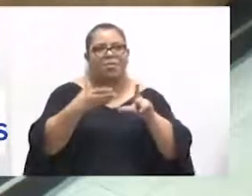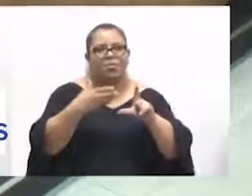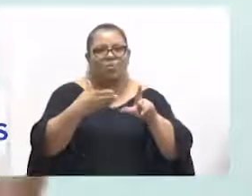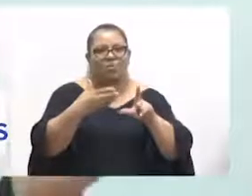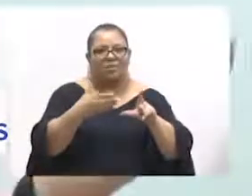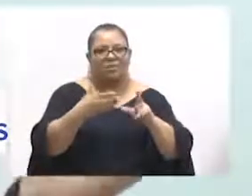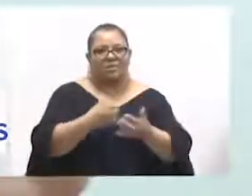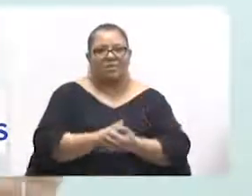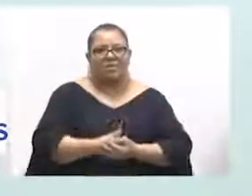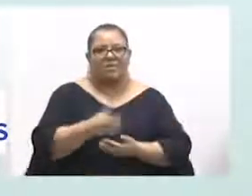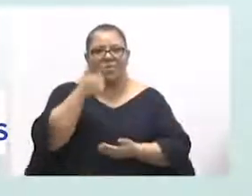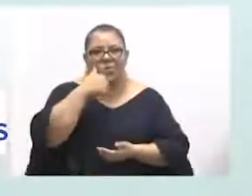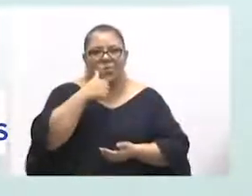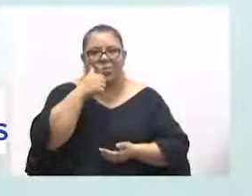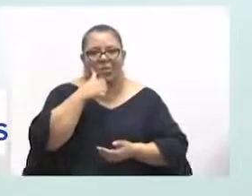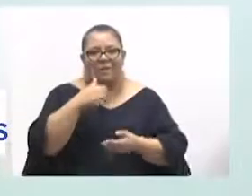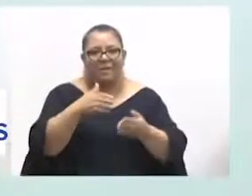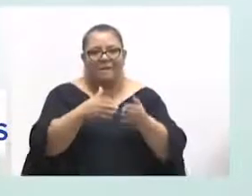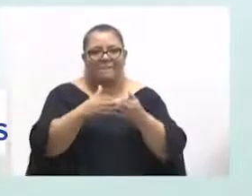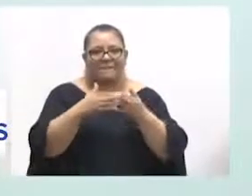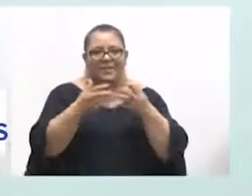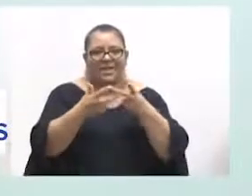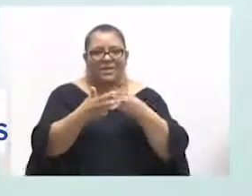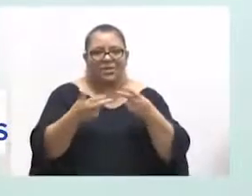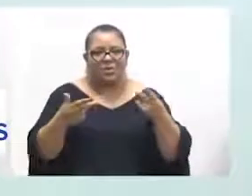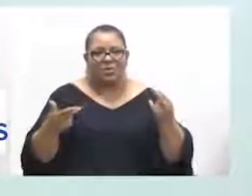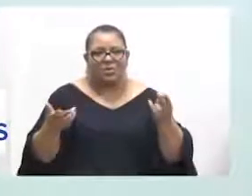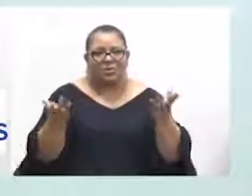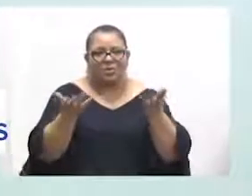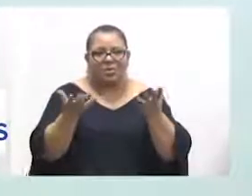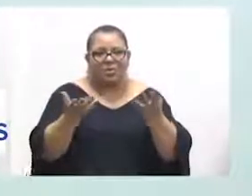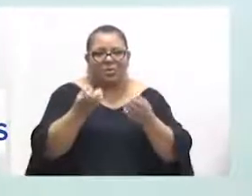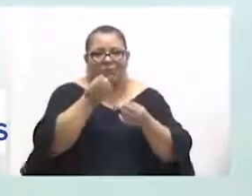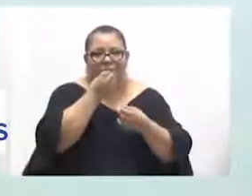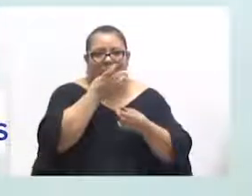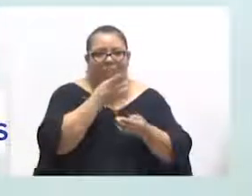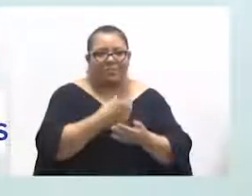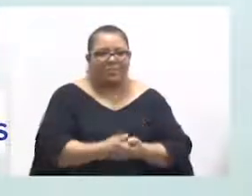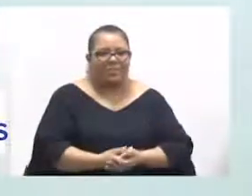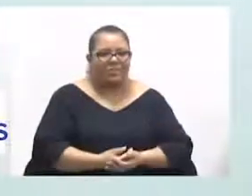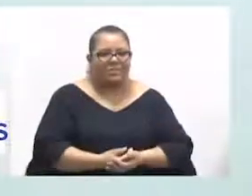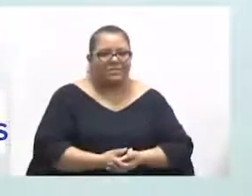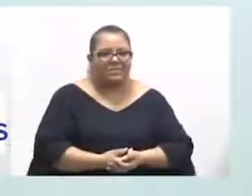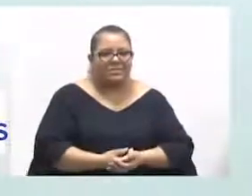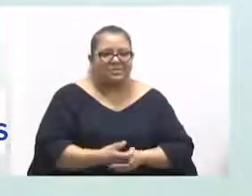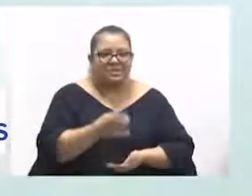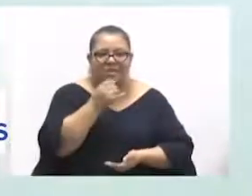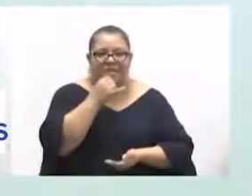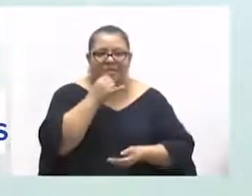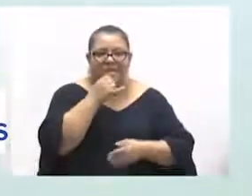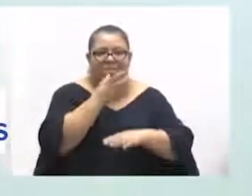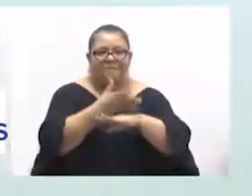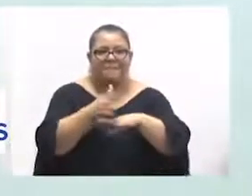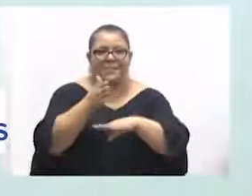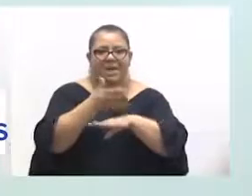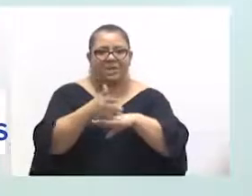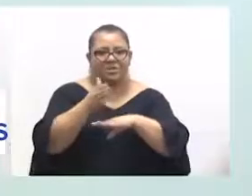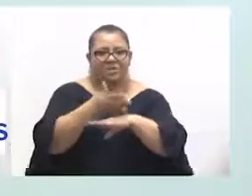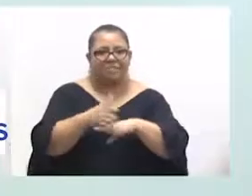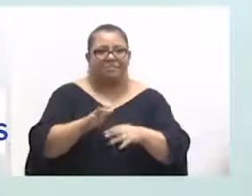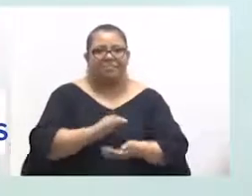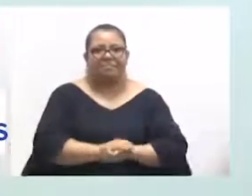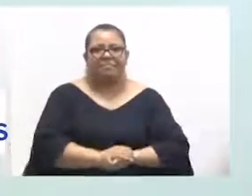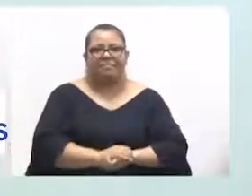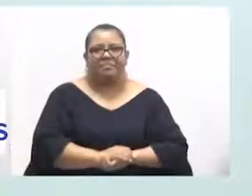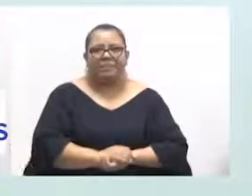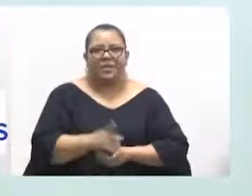A Cristina adiantou muita coisa, então para mim vai ser bom, vou poder focar em algumas coisas mais práticas das